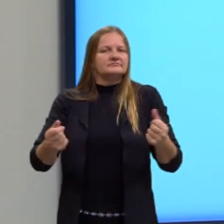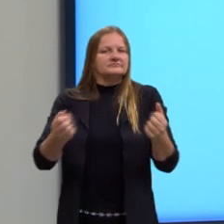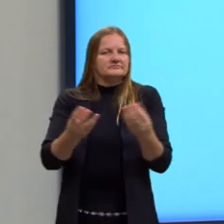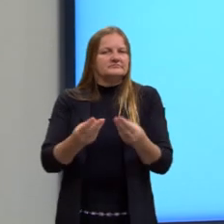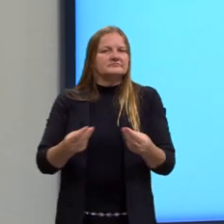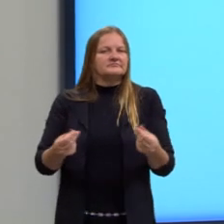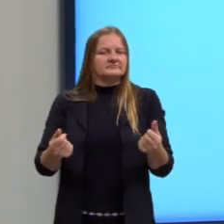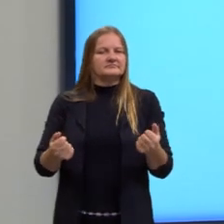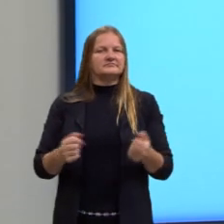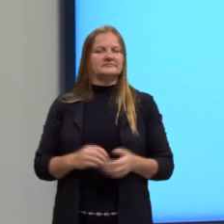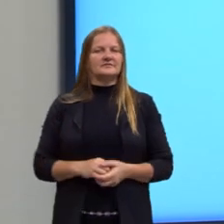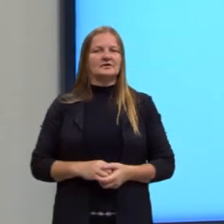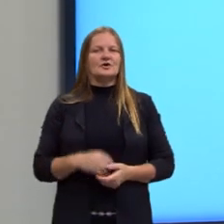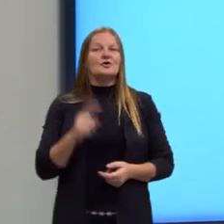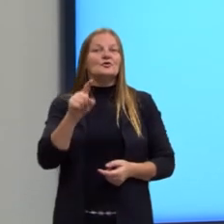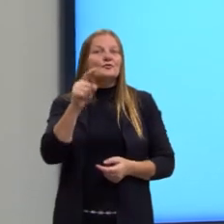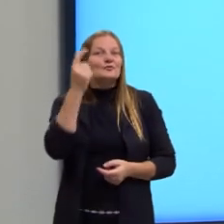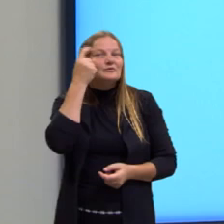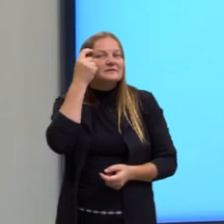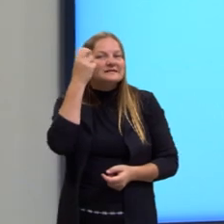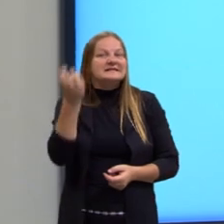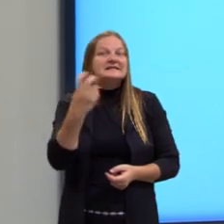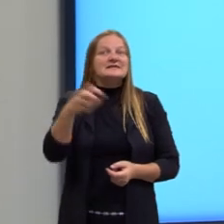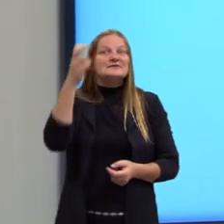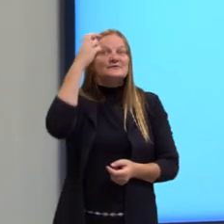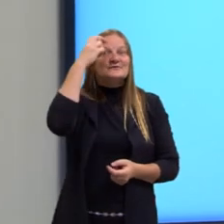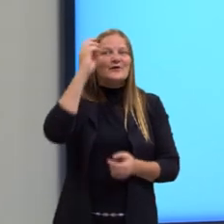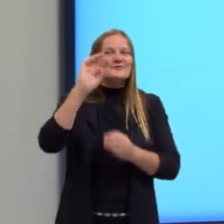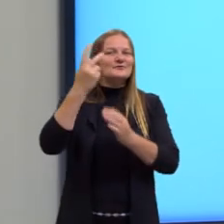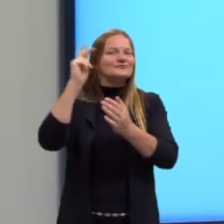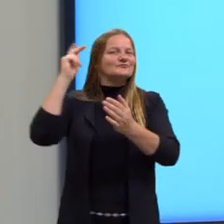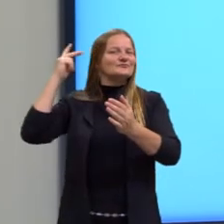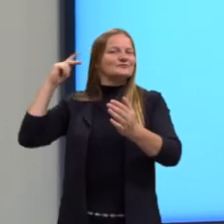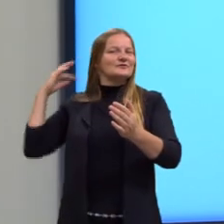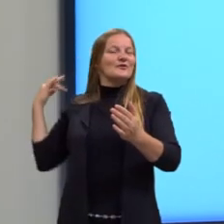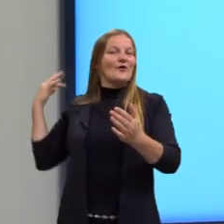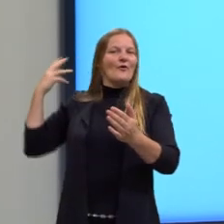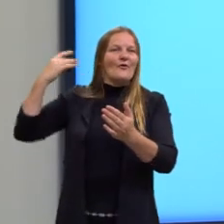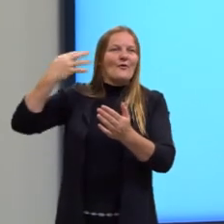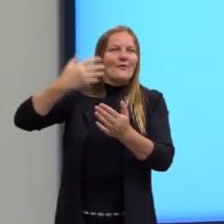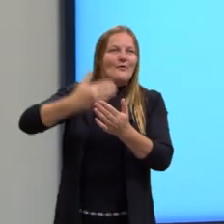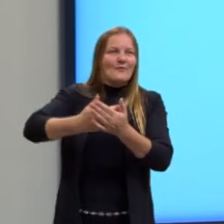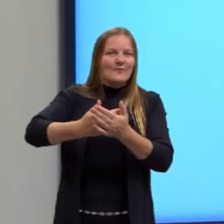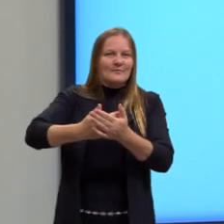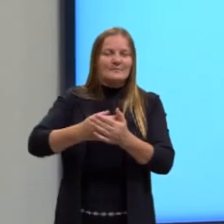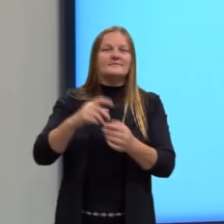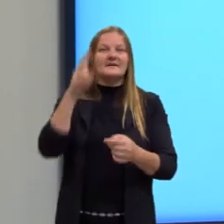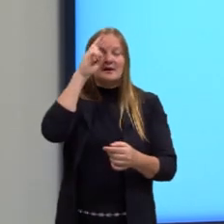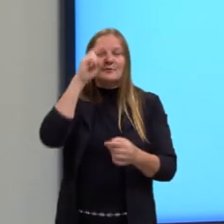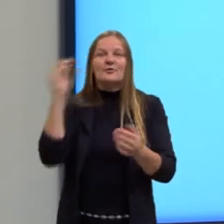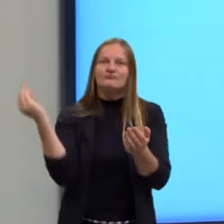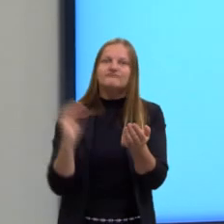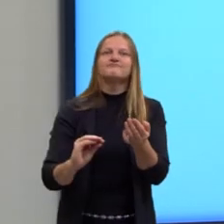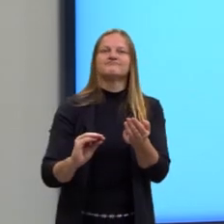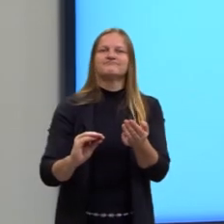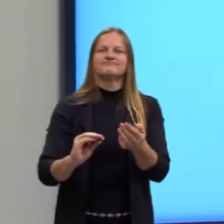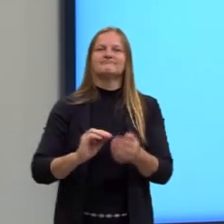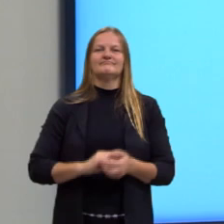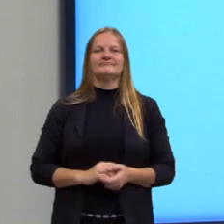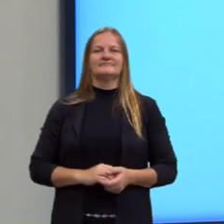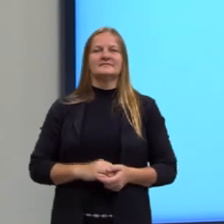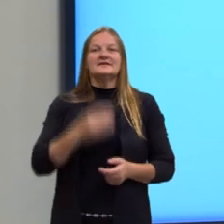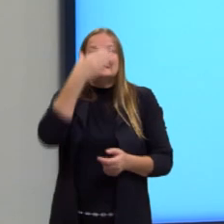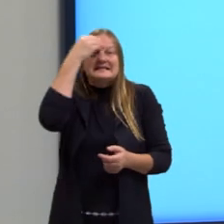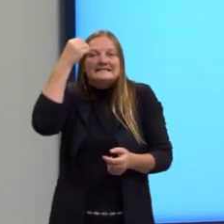O que a tua bagagem cultural está te trazendo naquele momento? Lembrei o nome do cara? Ótimo, botei nome do cara.